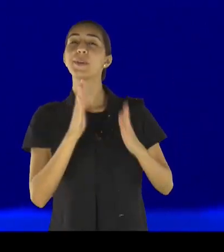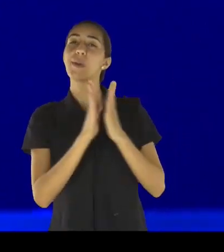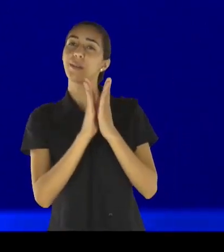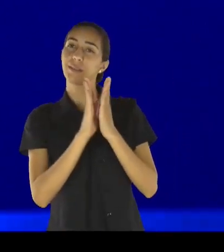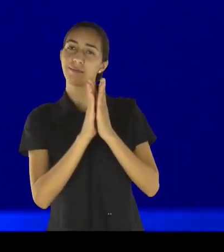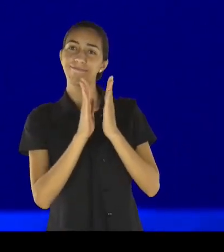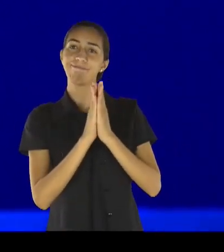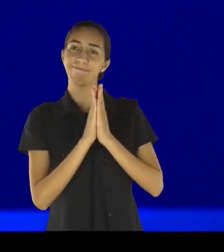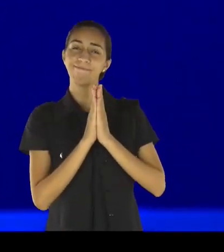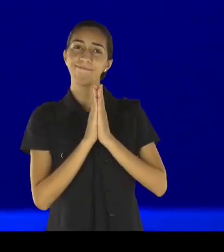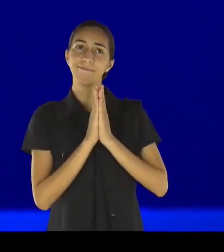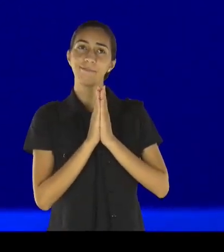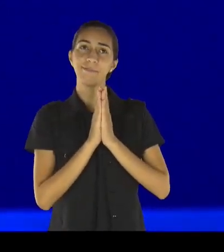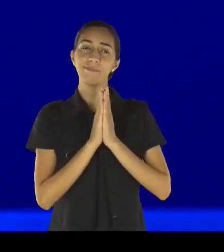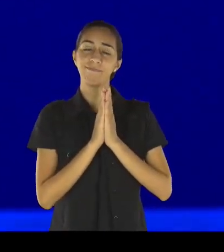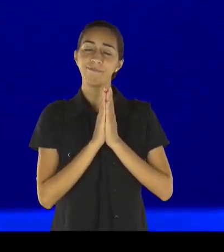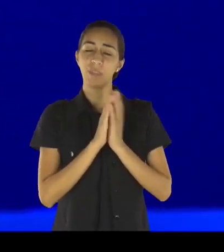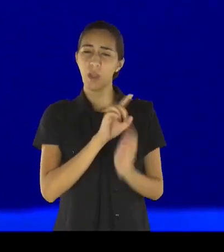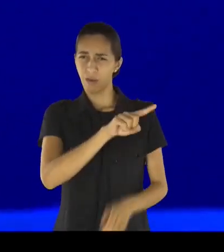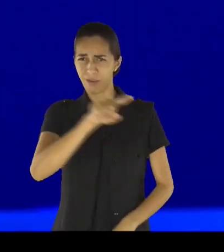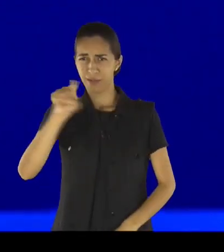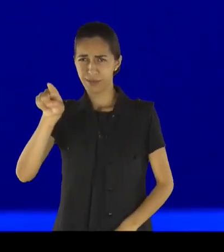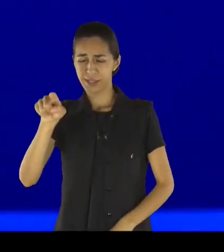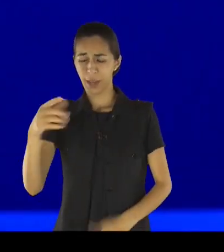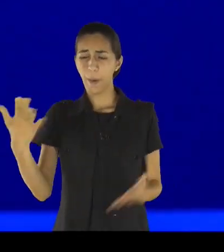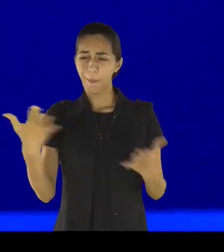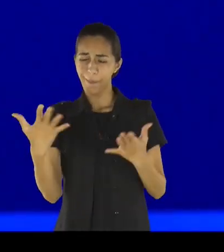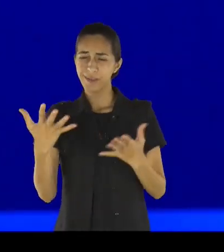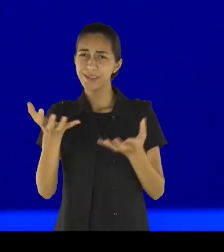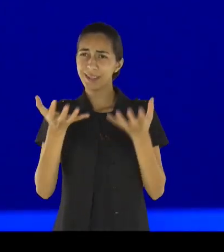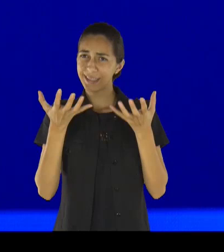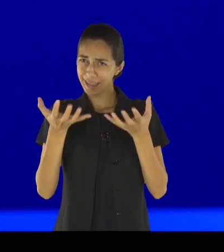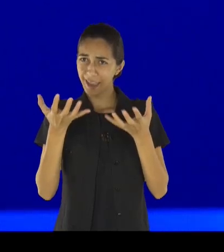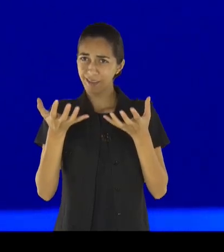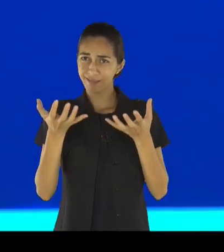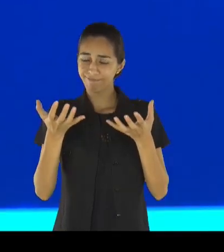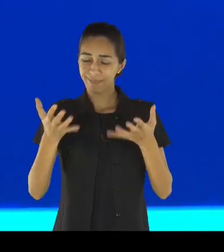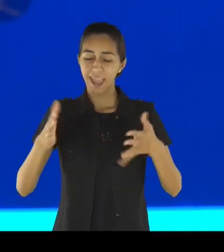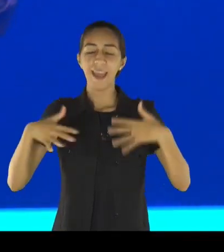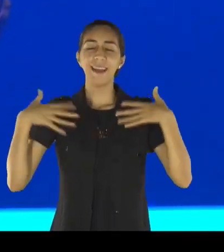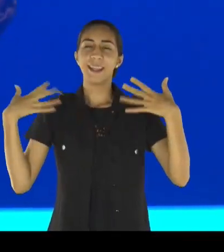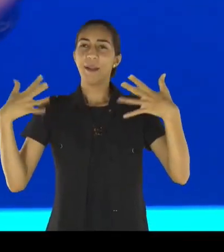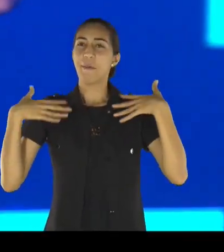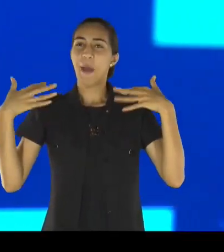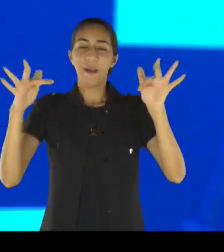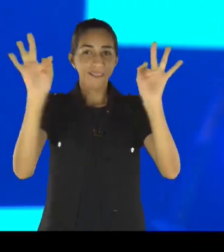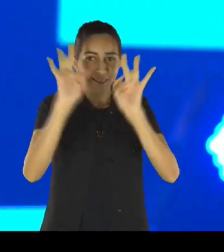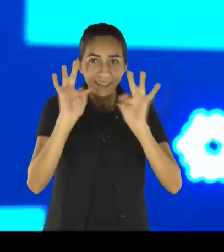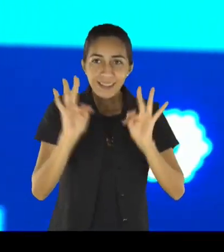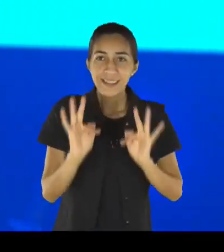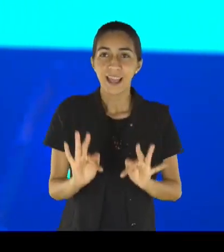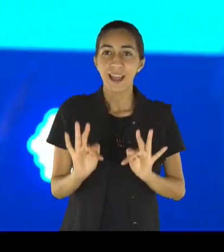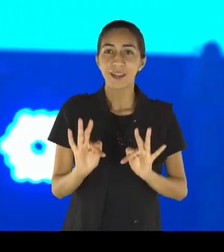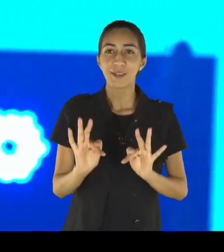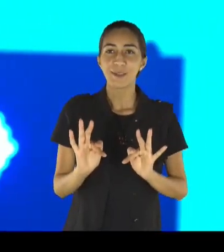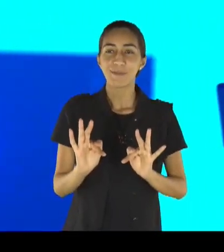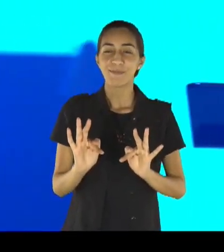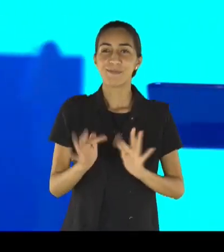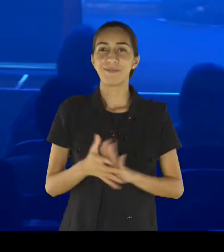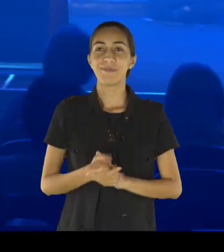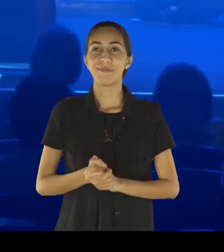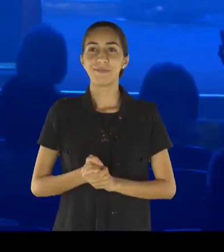Quem quer ser animado aqui nessa noite pela palavra de Deus, pelo Espírito Santo de Deus, para você continuar vencendo, para a gente continuar